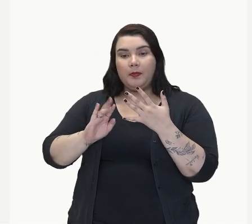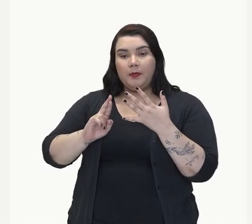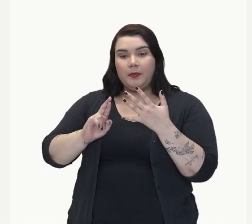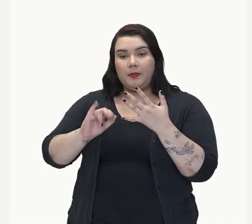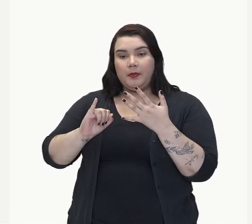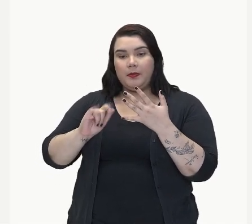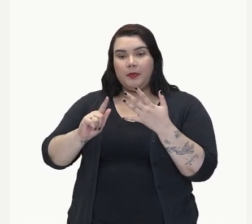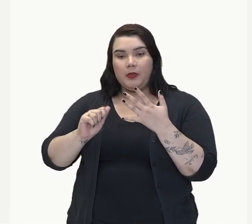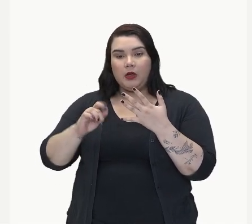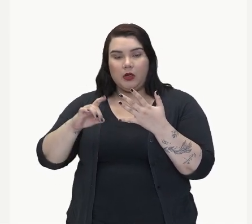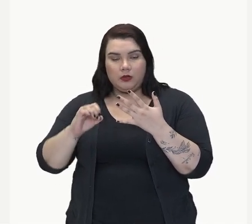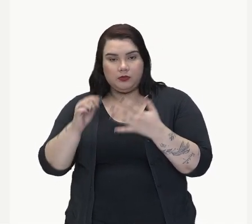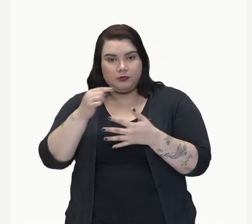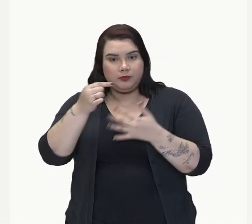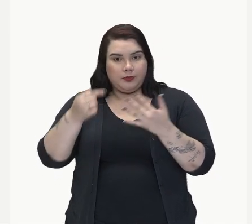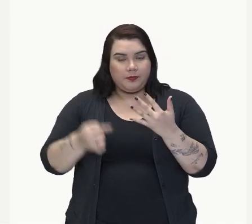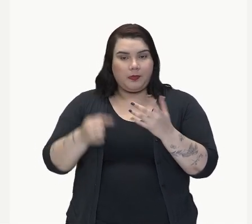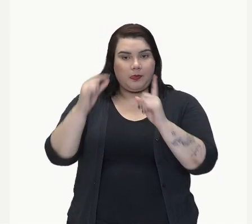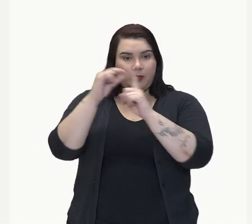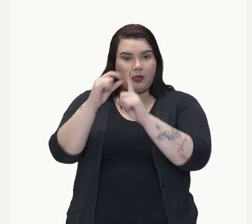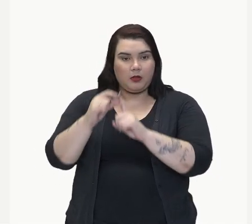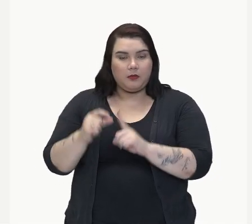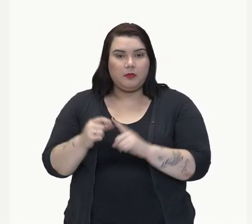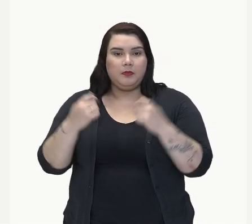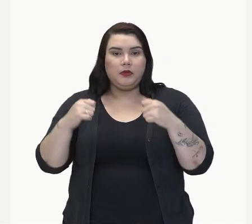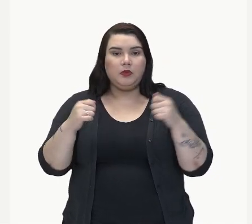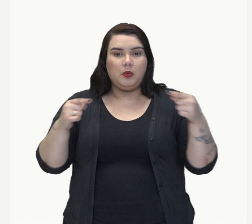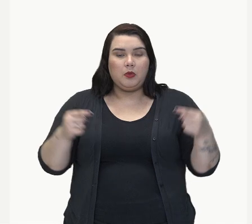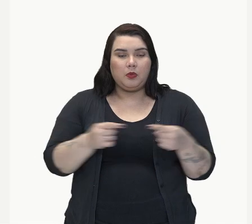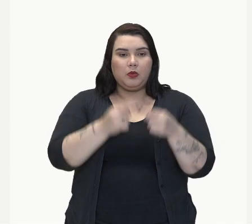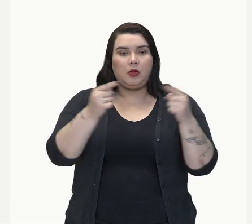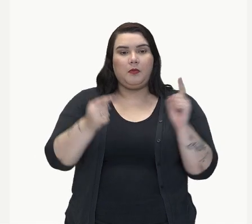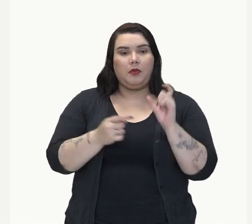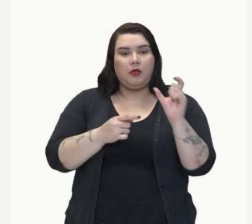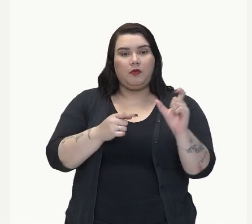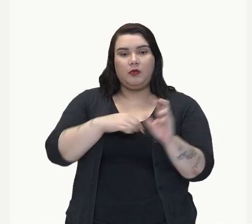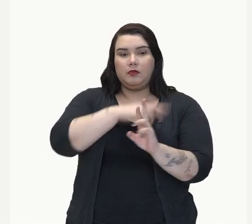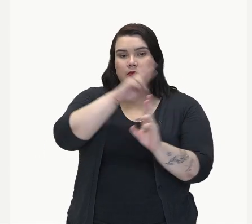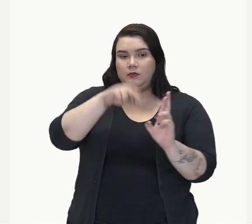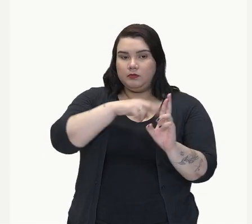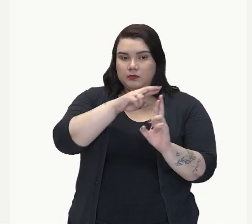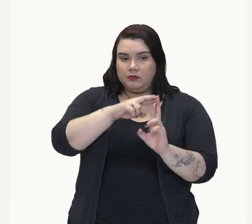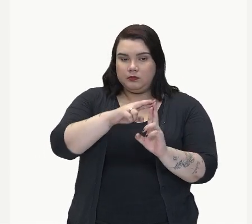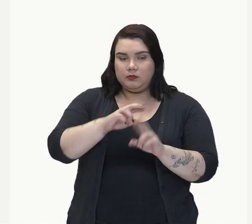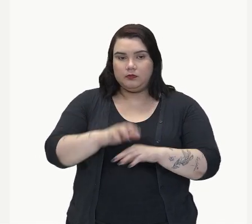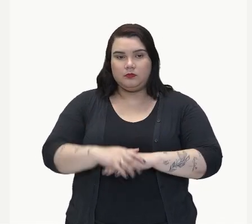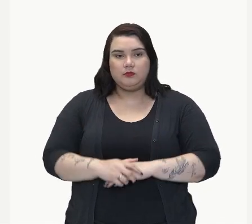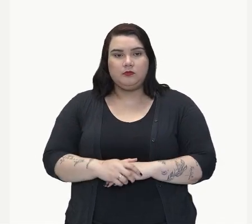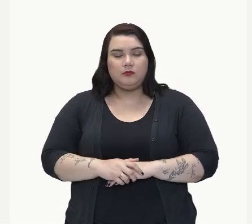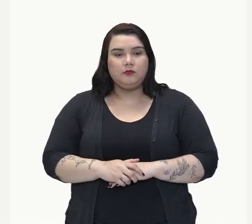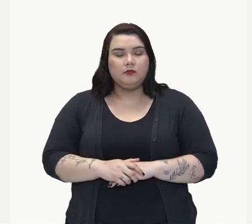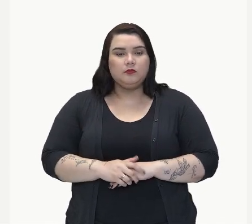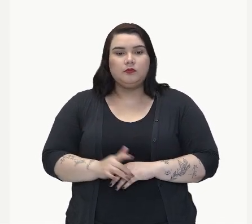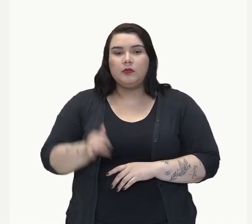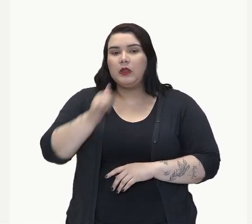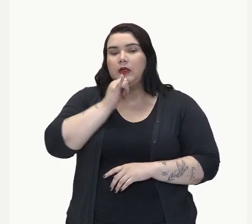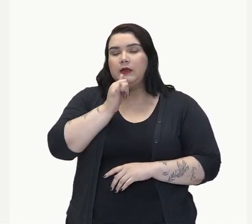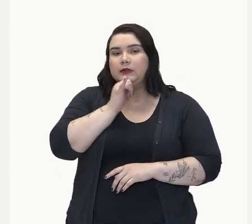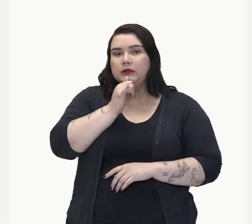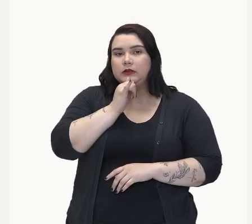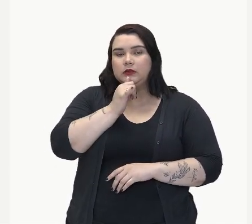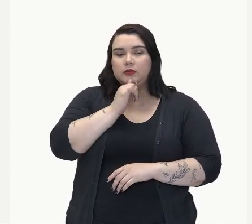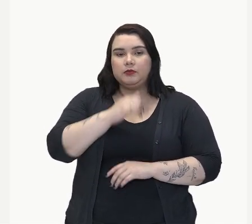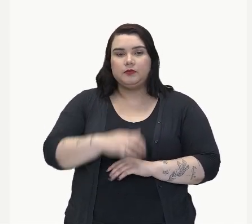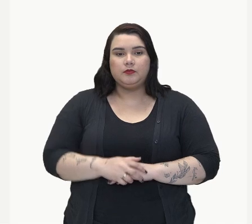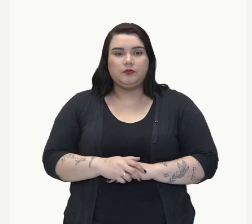palavra que fazem referência. Agora, preste bastante atenção. Essas palavras aqui, elas